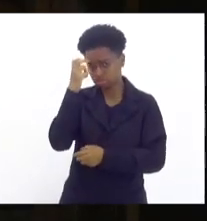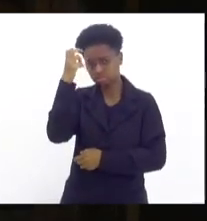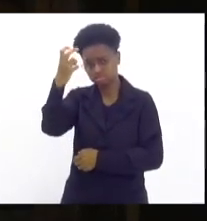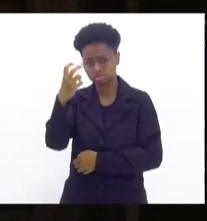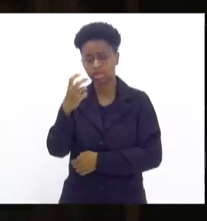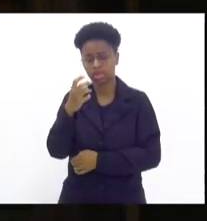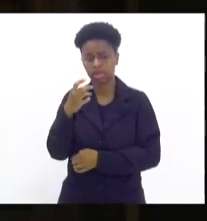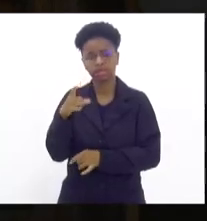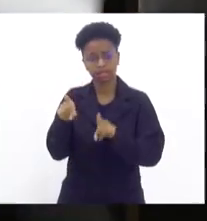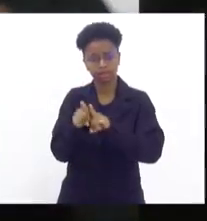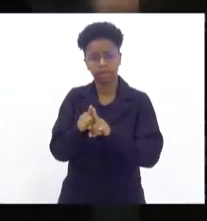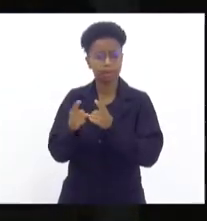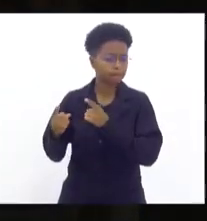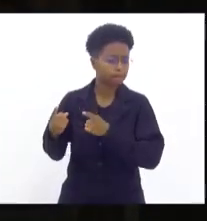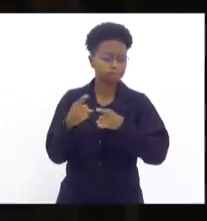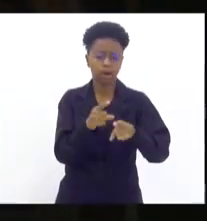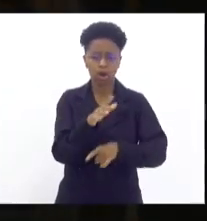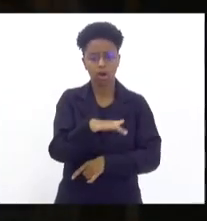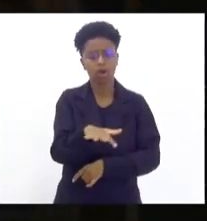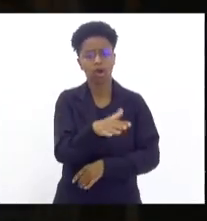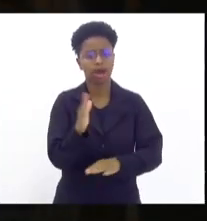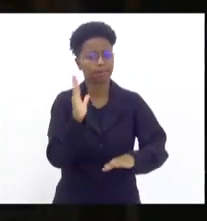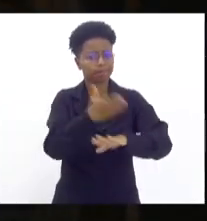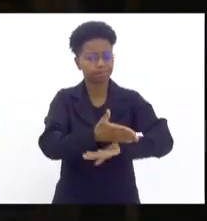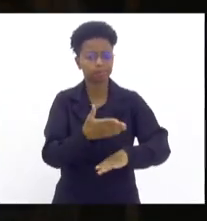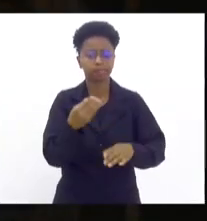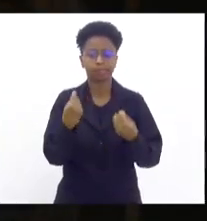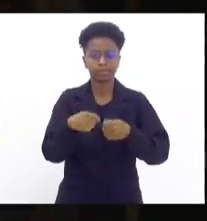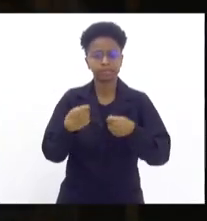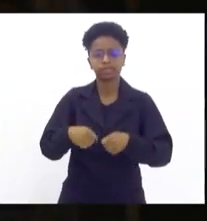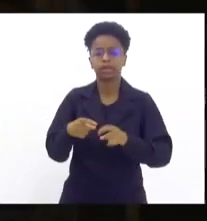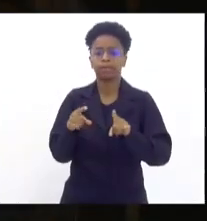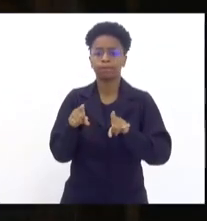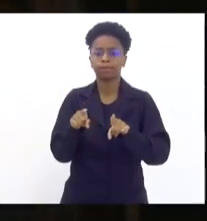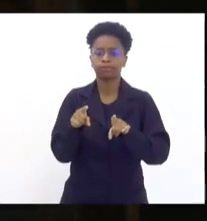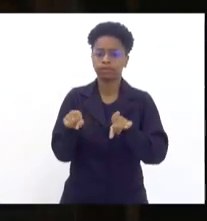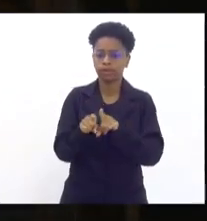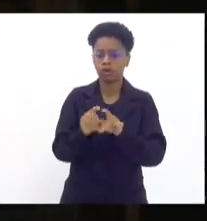aonde tem que ser combatido através do ajuste de forças-tarefas,